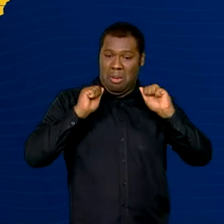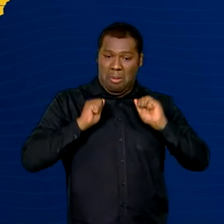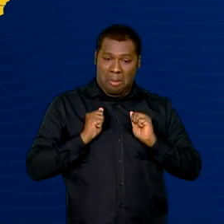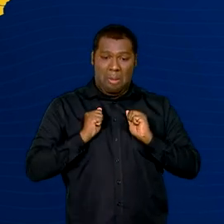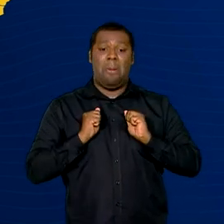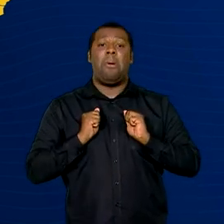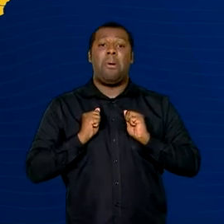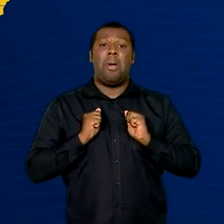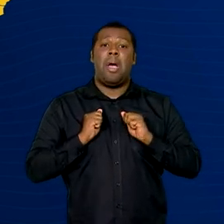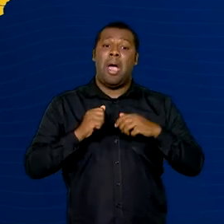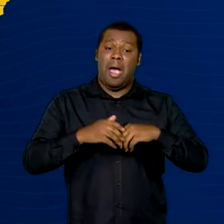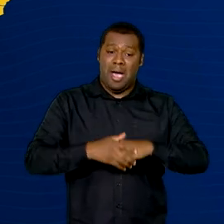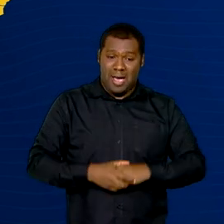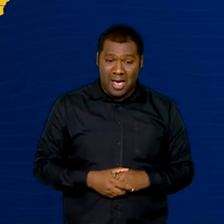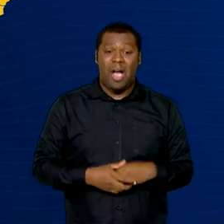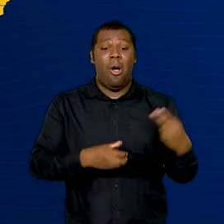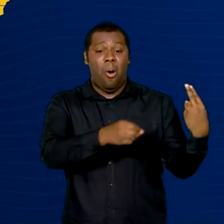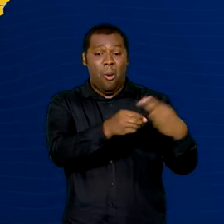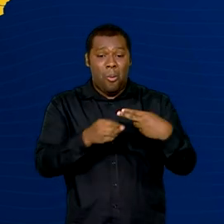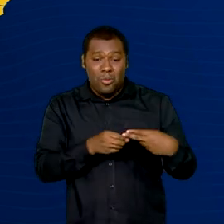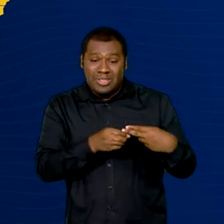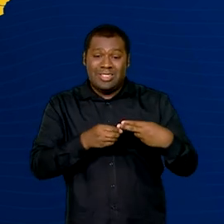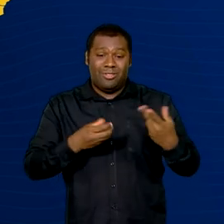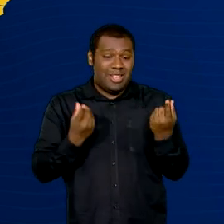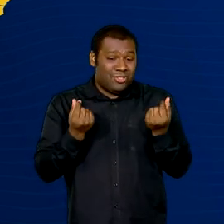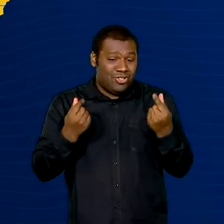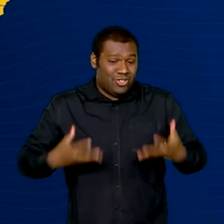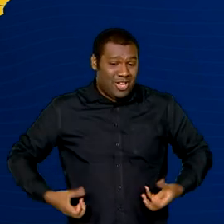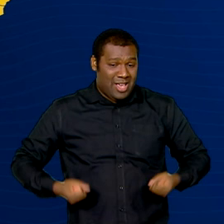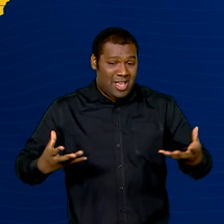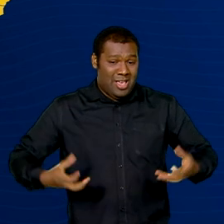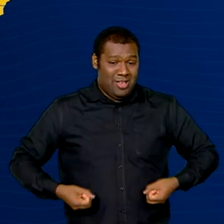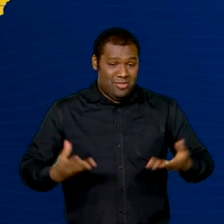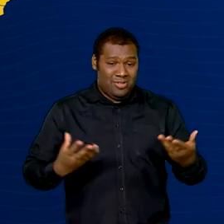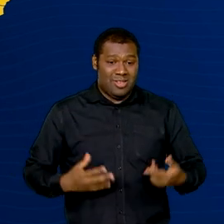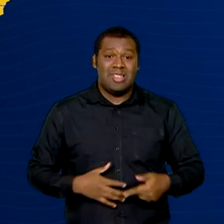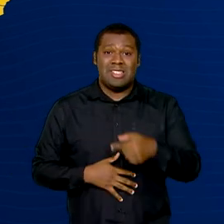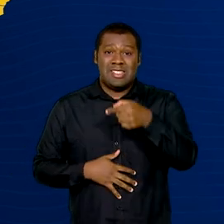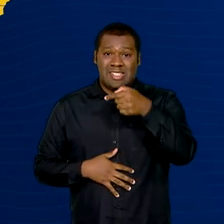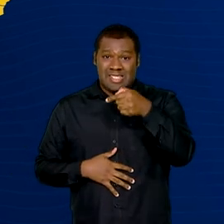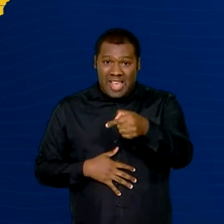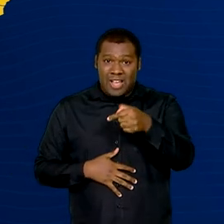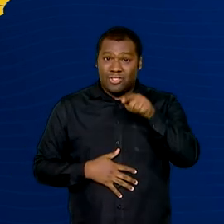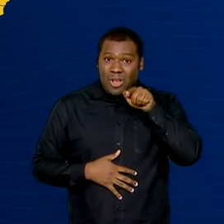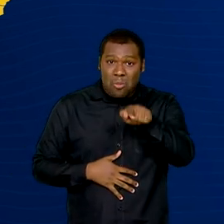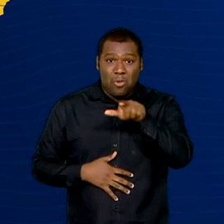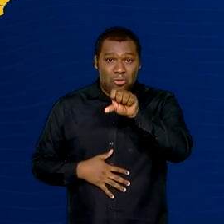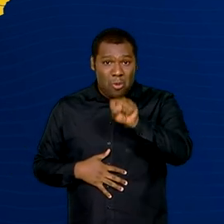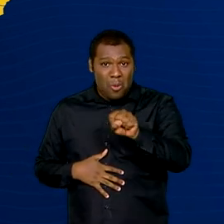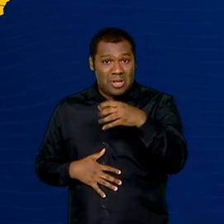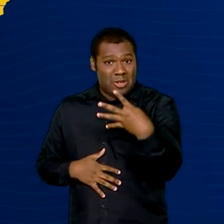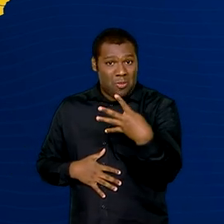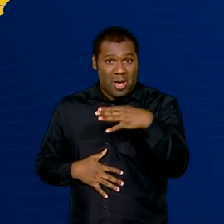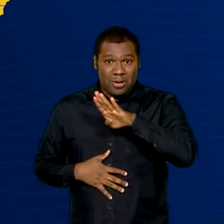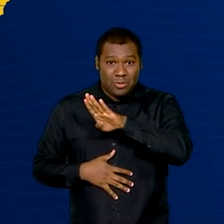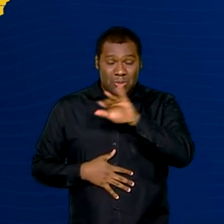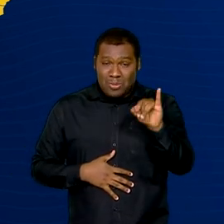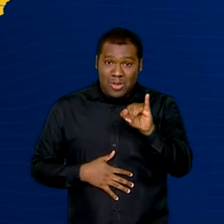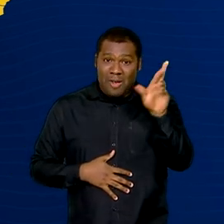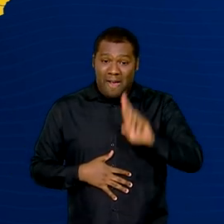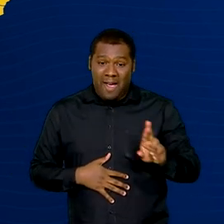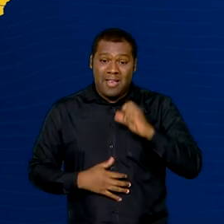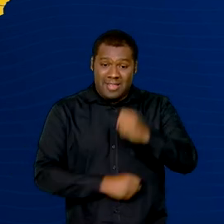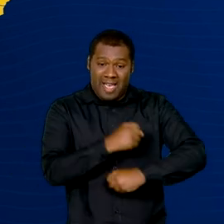A União gastará 7,84 bilhões de reais em 2040,